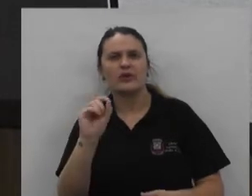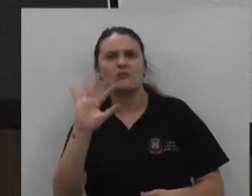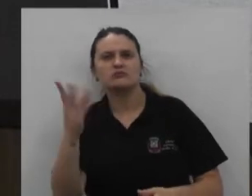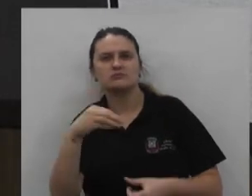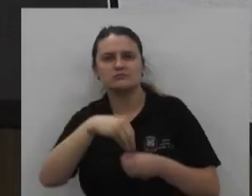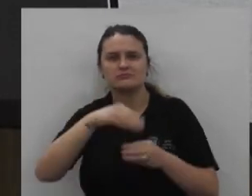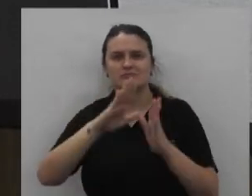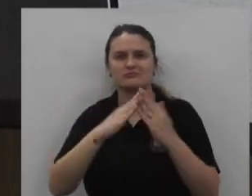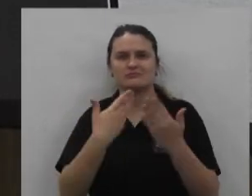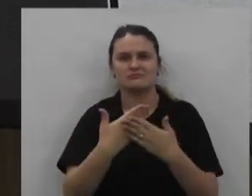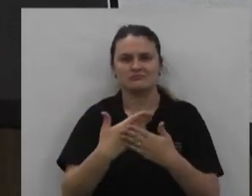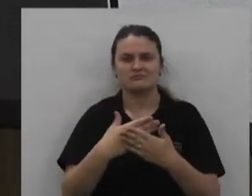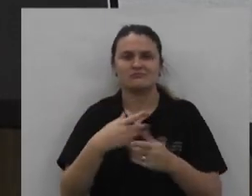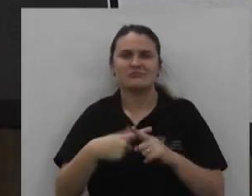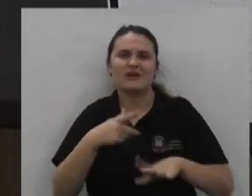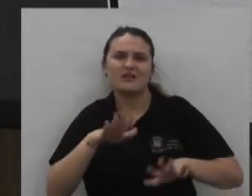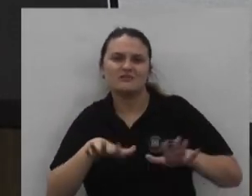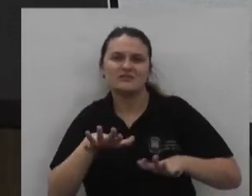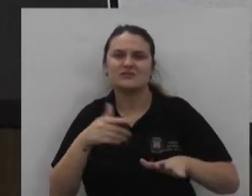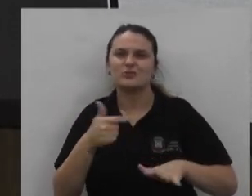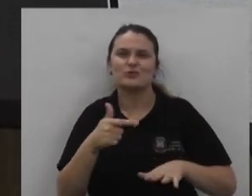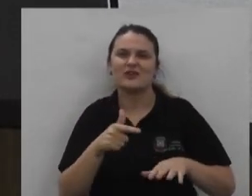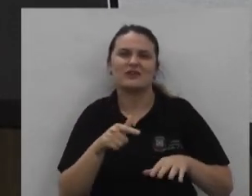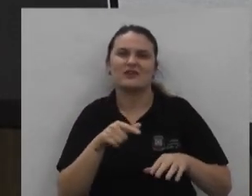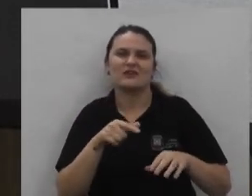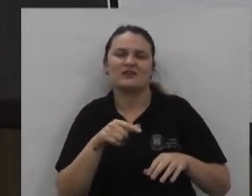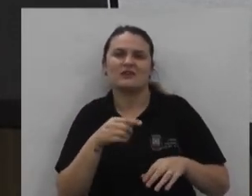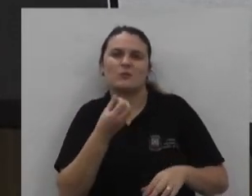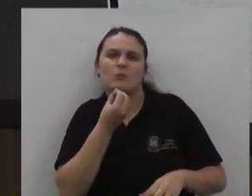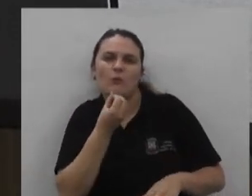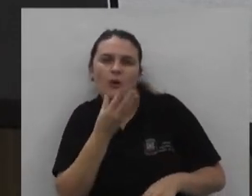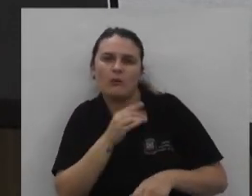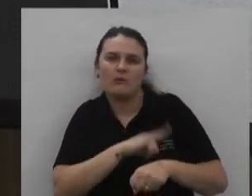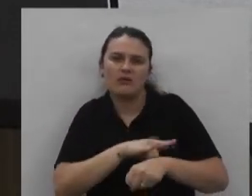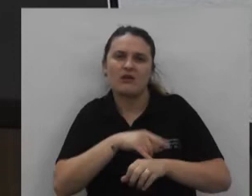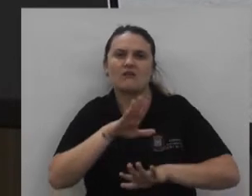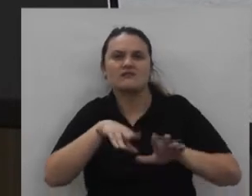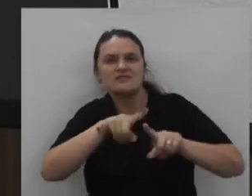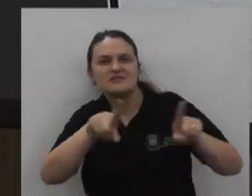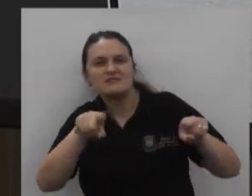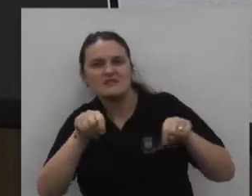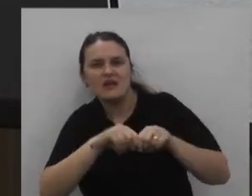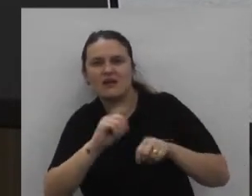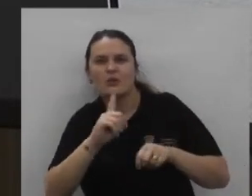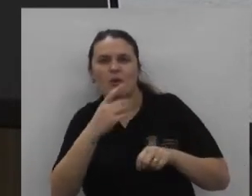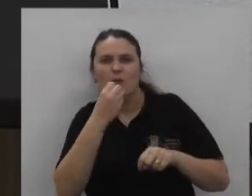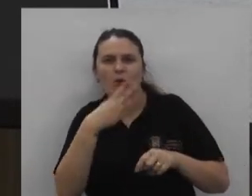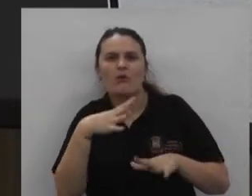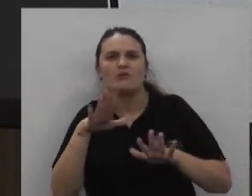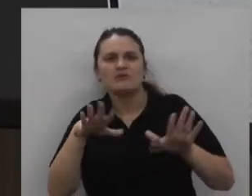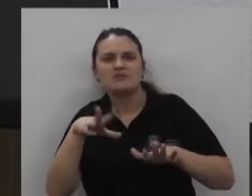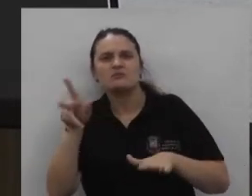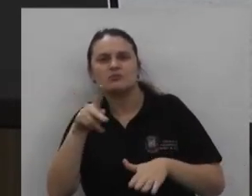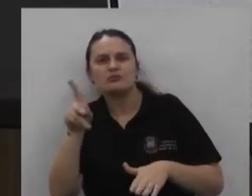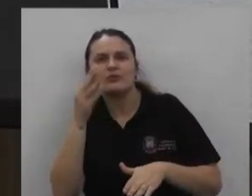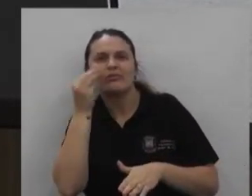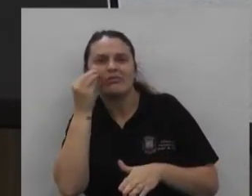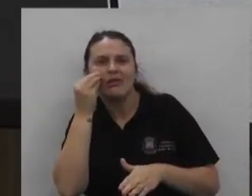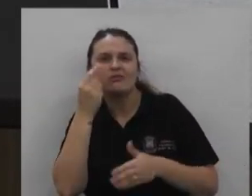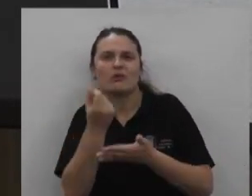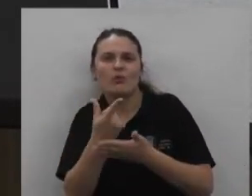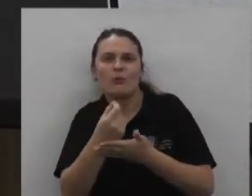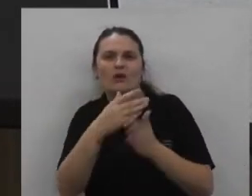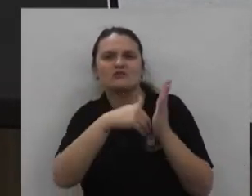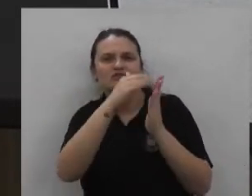lá às vezes não tem muita qualidade nos banheiros a sala que não está boa mas vão lá arrumam uma tintinha e dão um